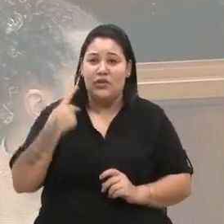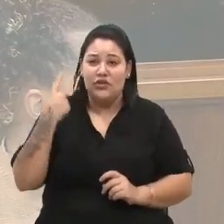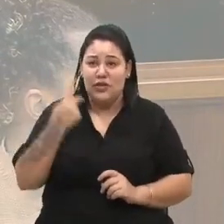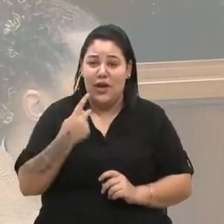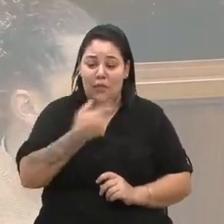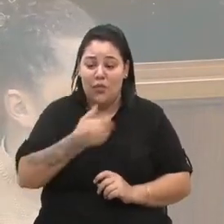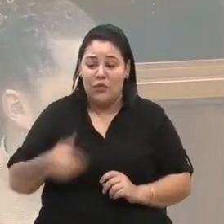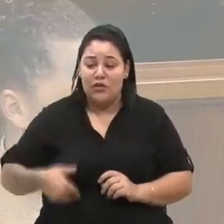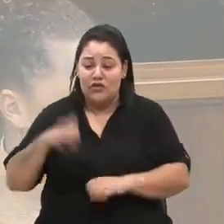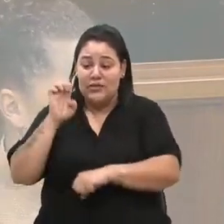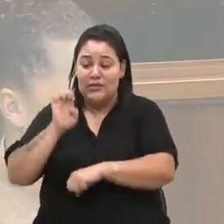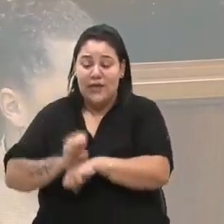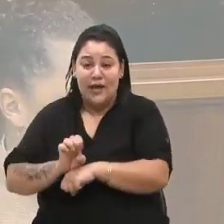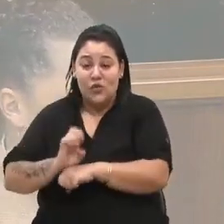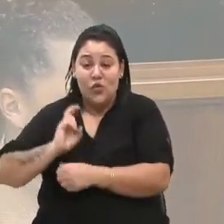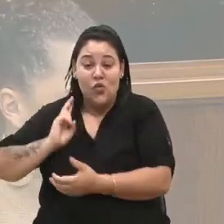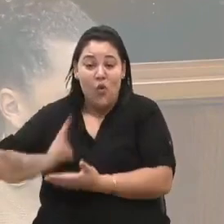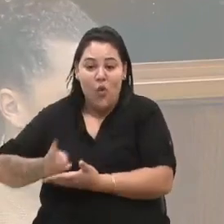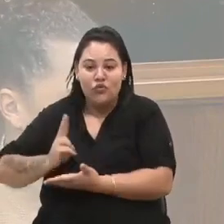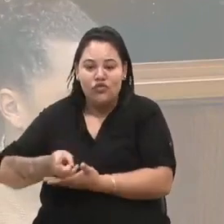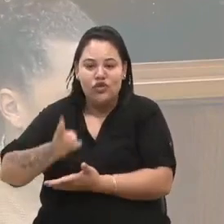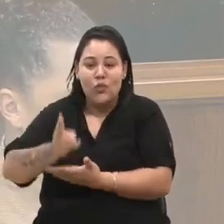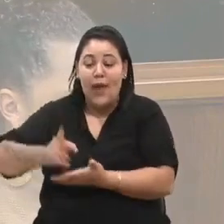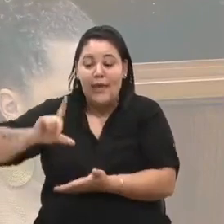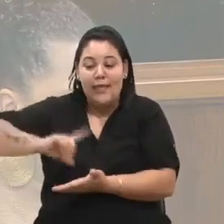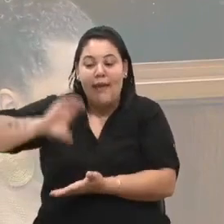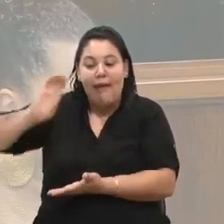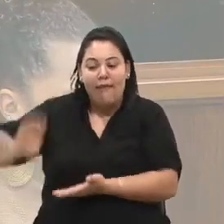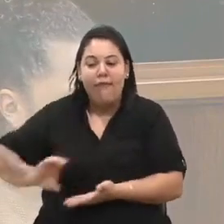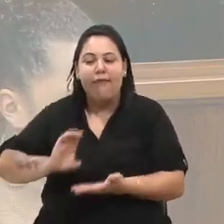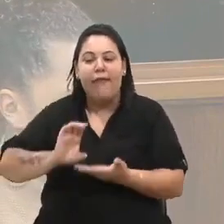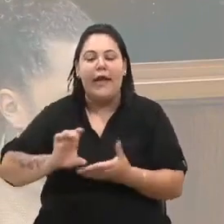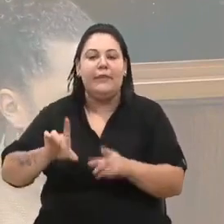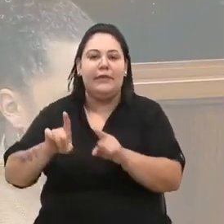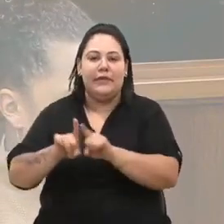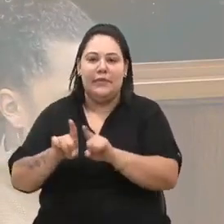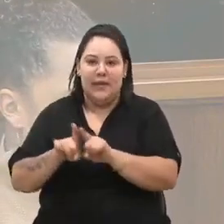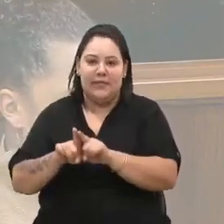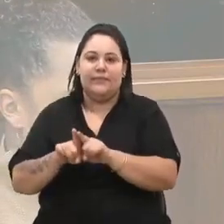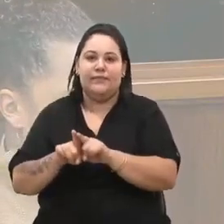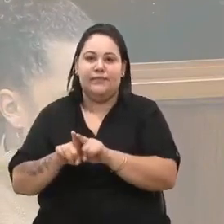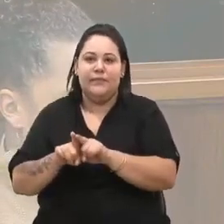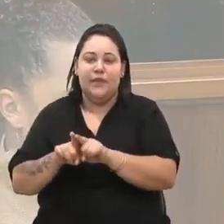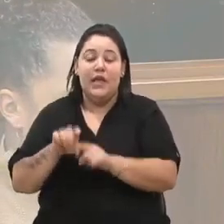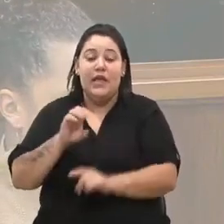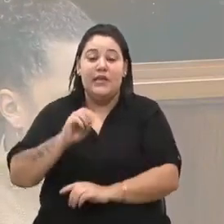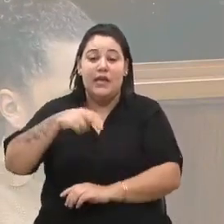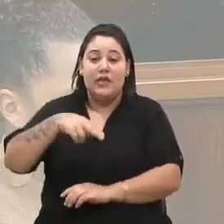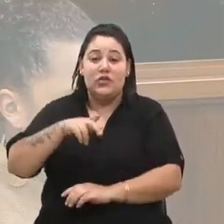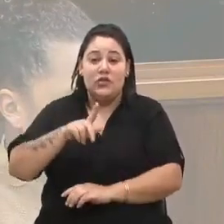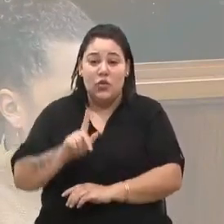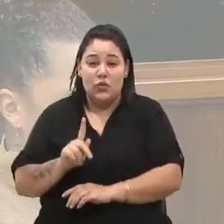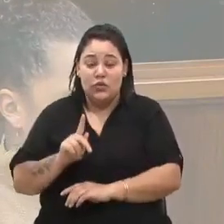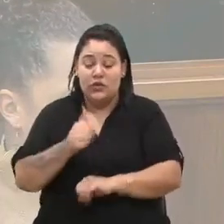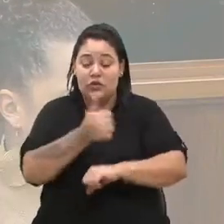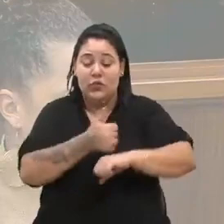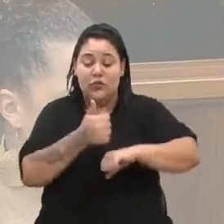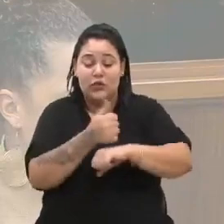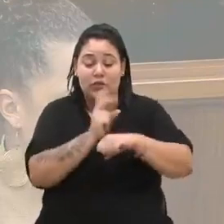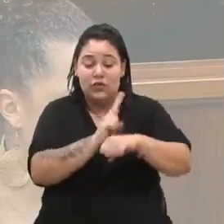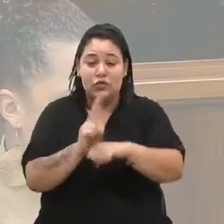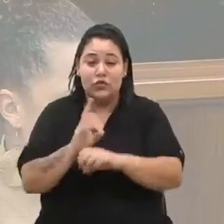permanente, com recursos. E as ONGs e os protetores, eles precisam